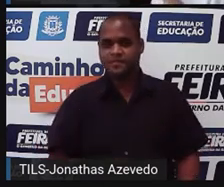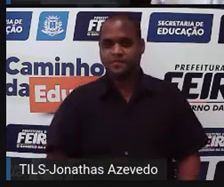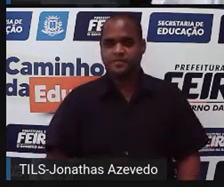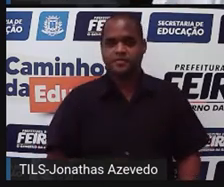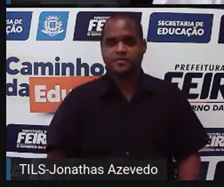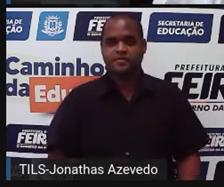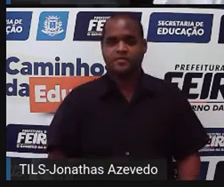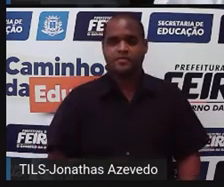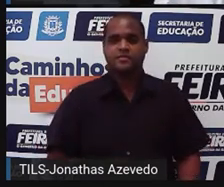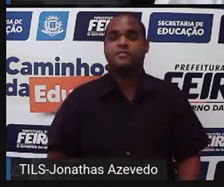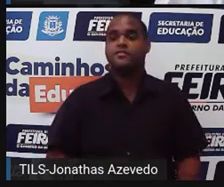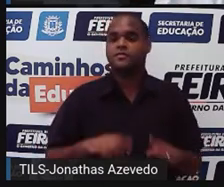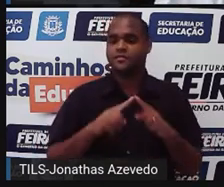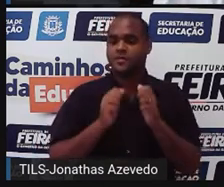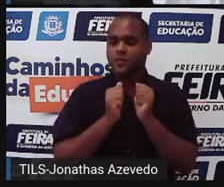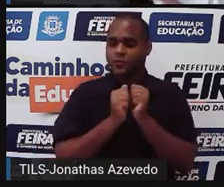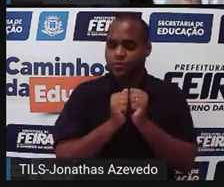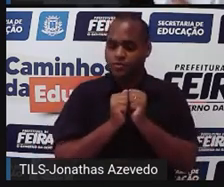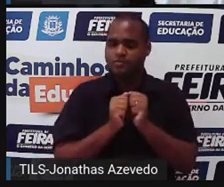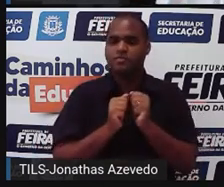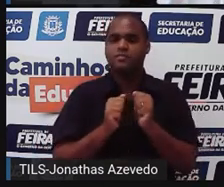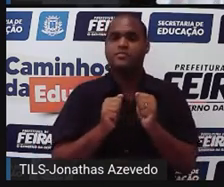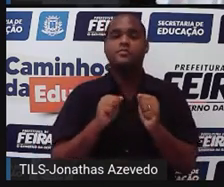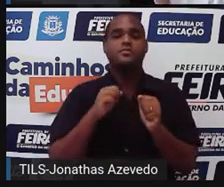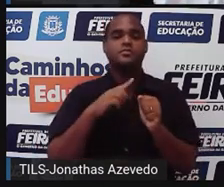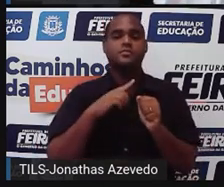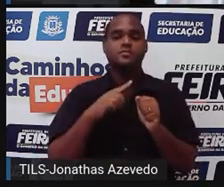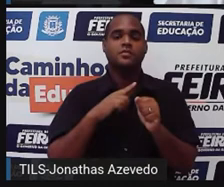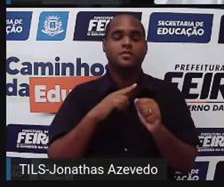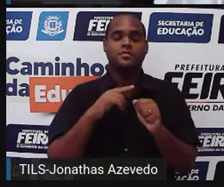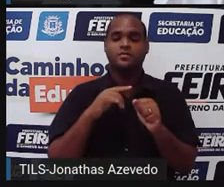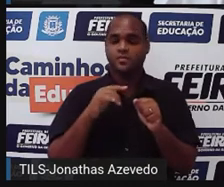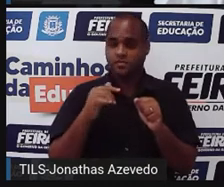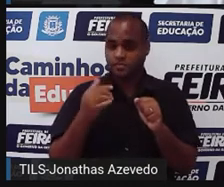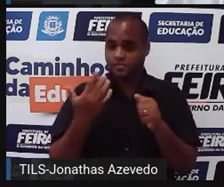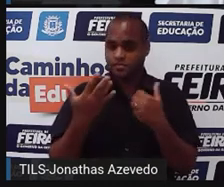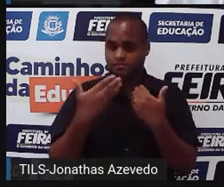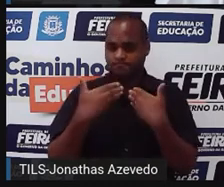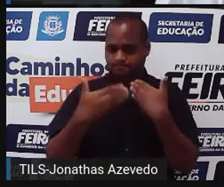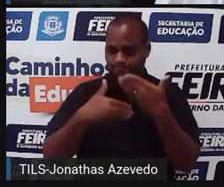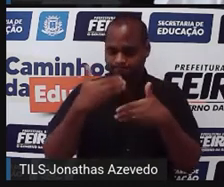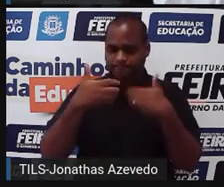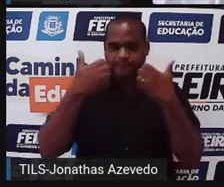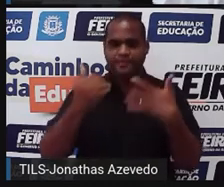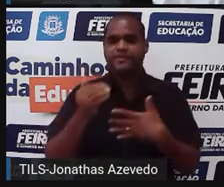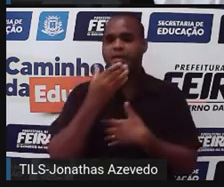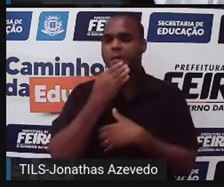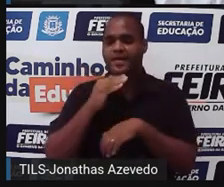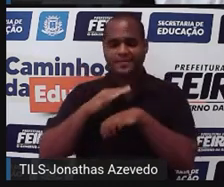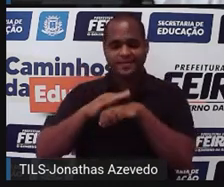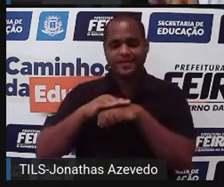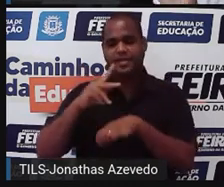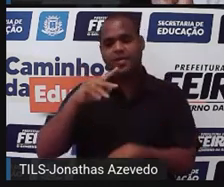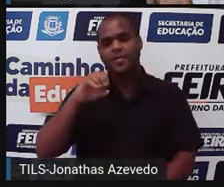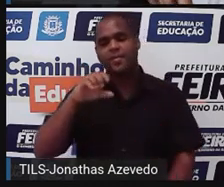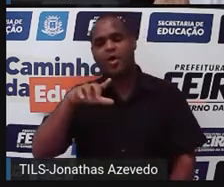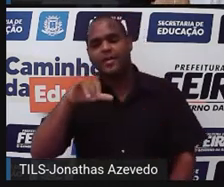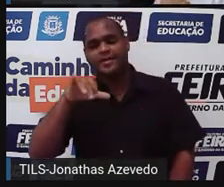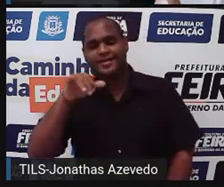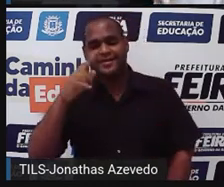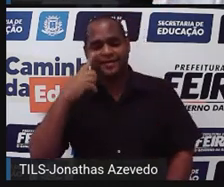porque a gente vai resolver juntos seguindo os passos do método de Pólia. E o primeiro é a